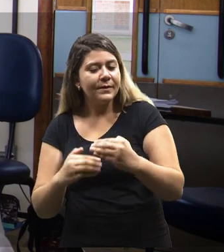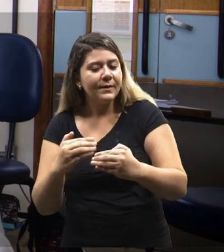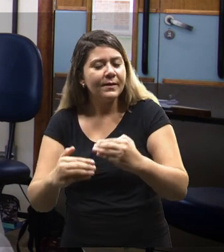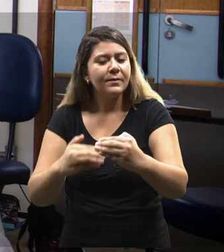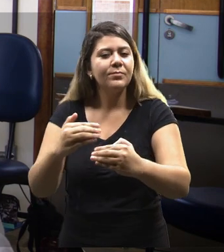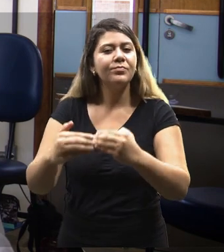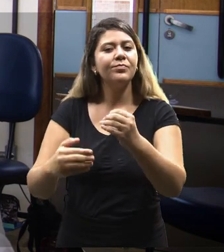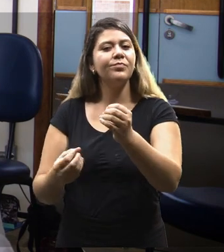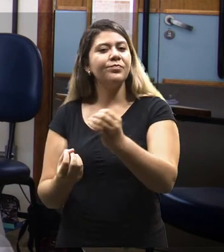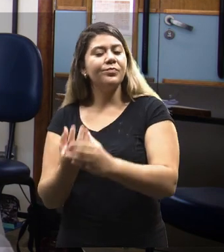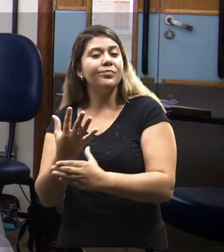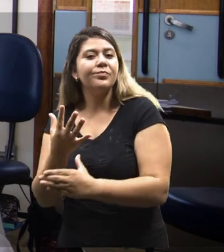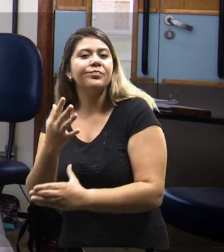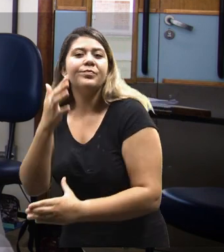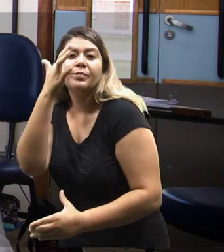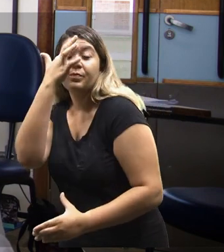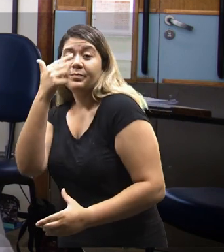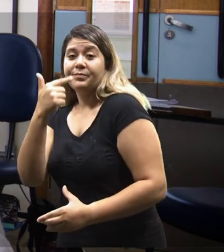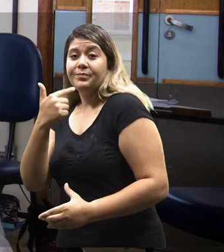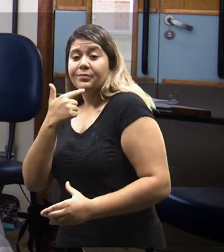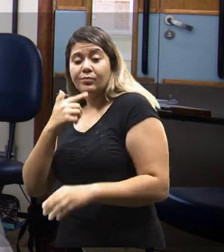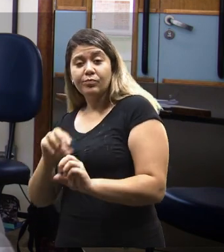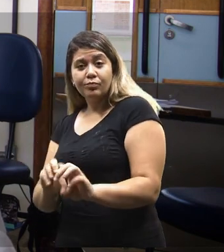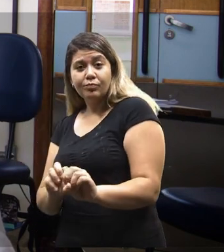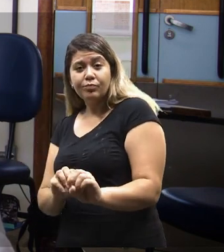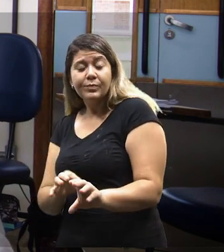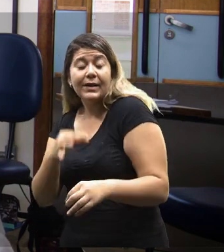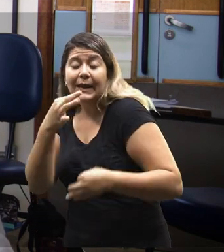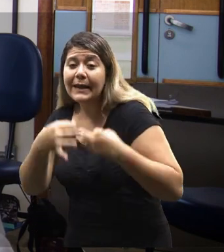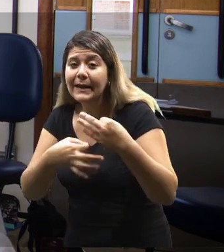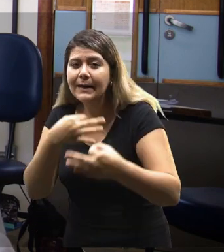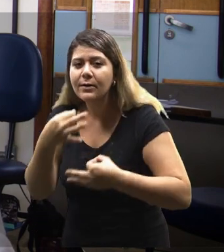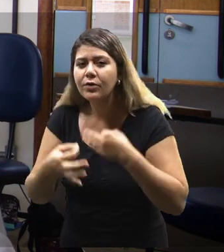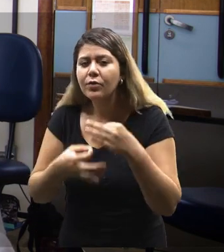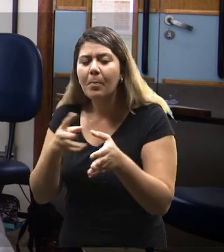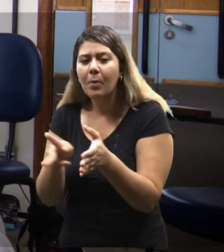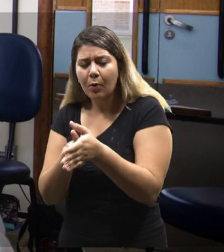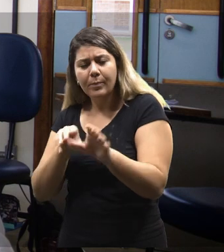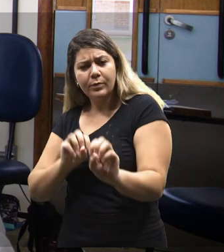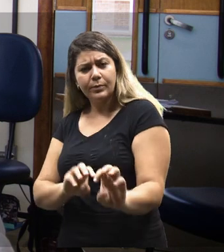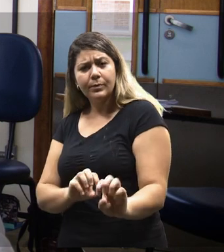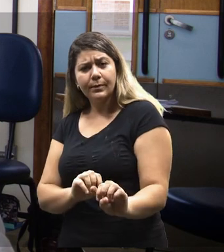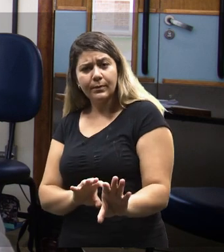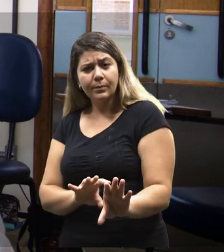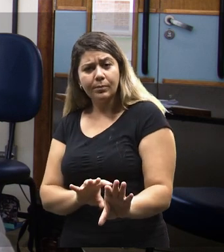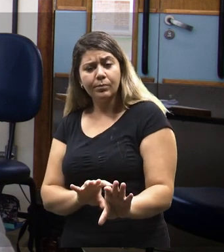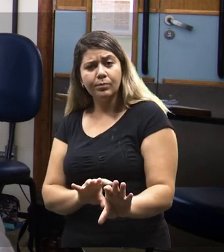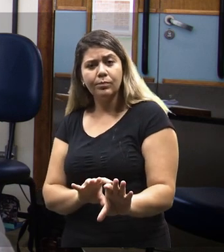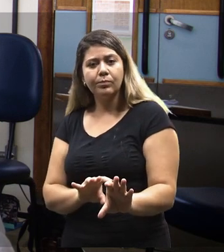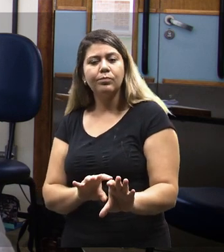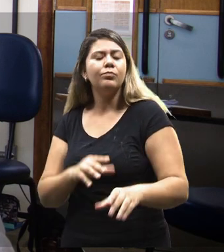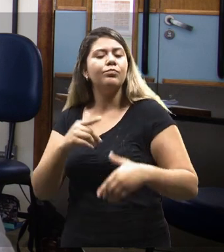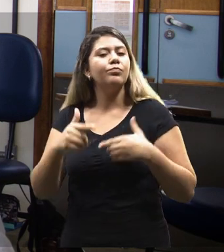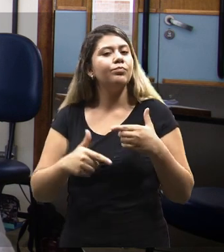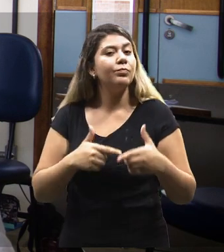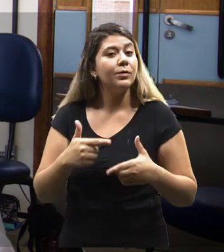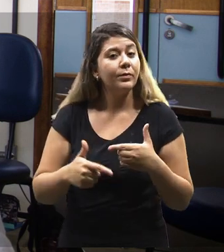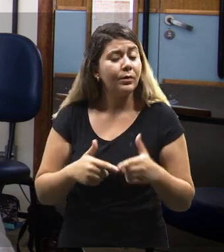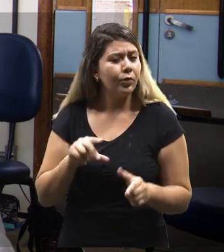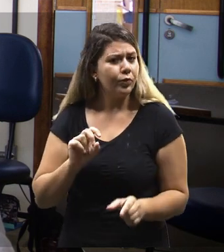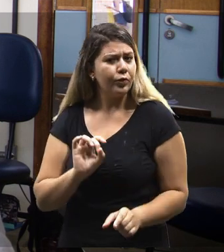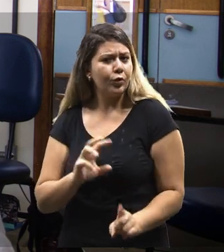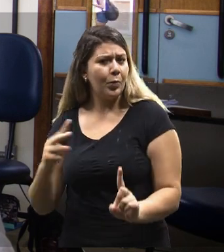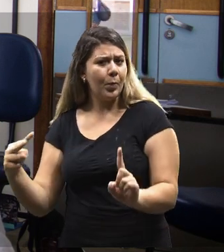e construir um perfil do educador numa perspectiva mais crítica de educação, ou seja, atuar não numa